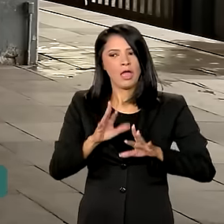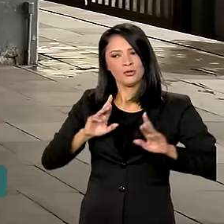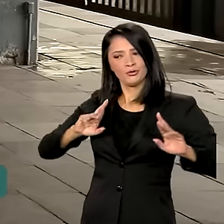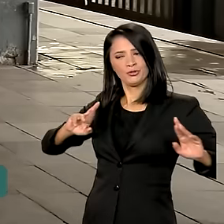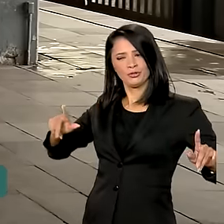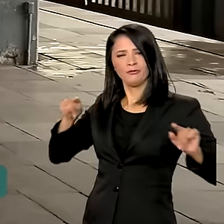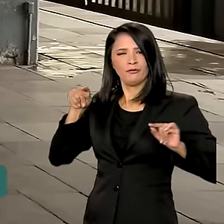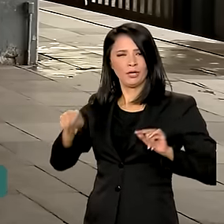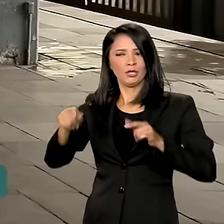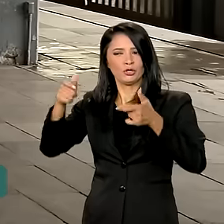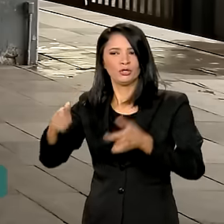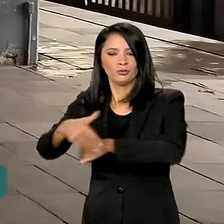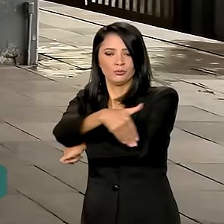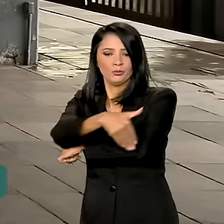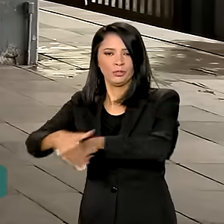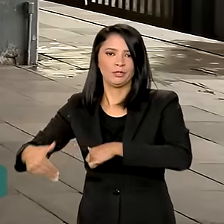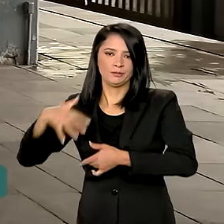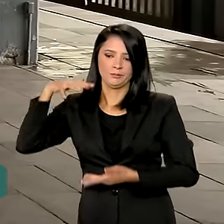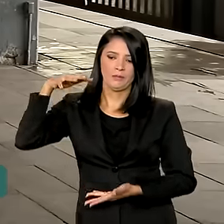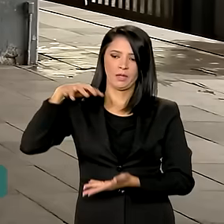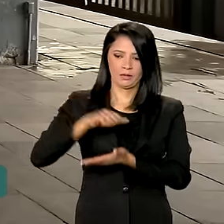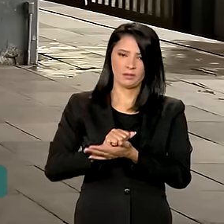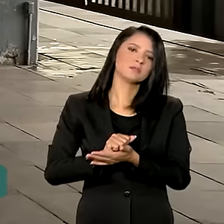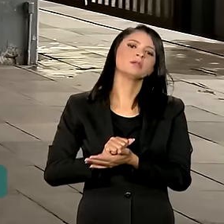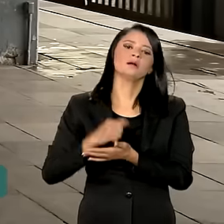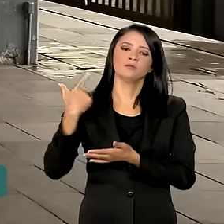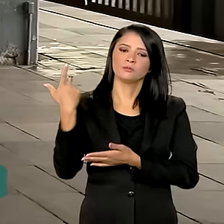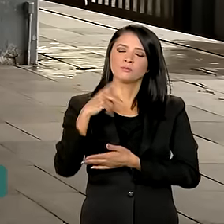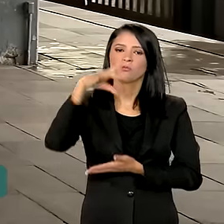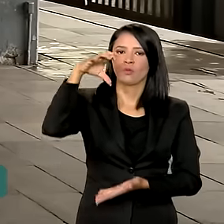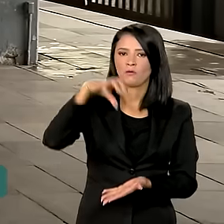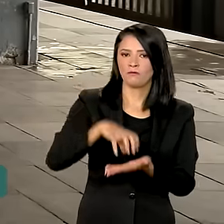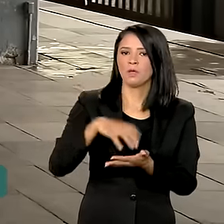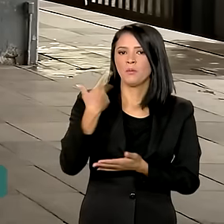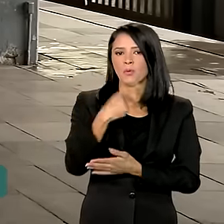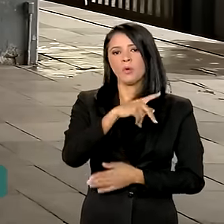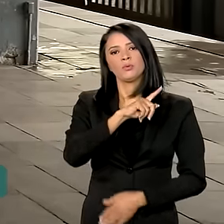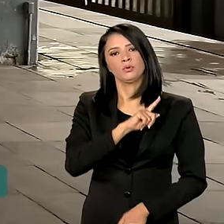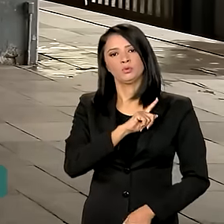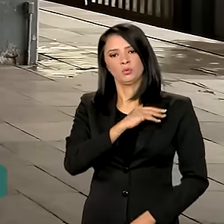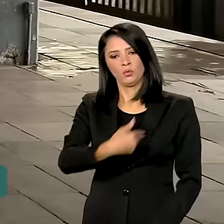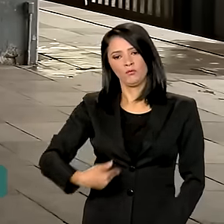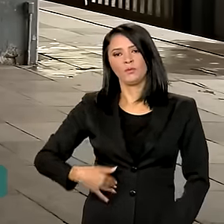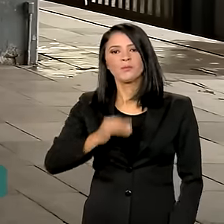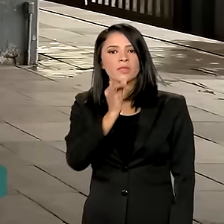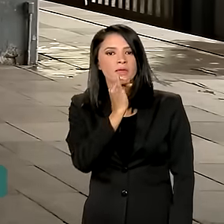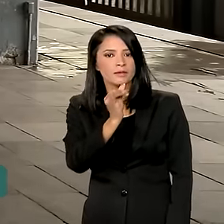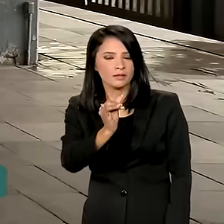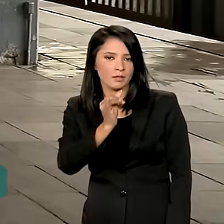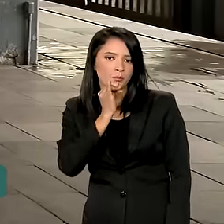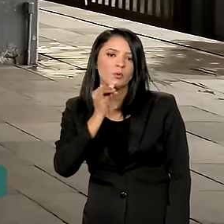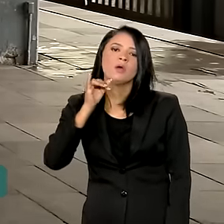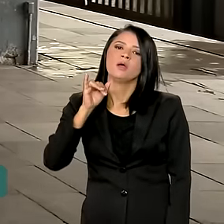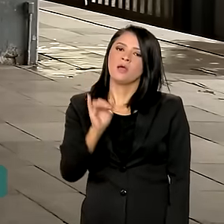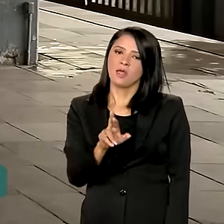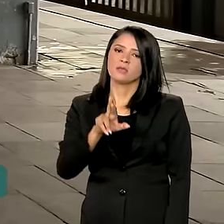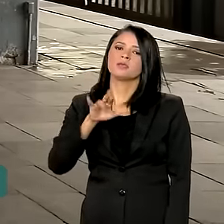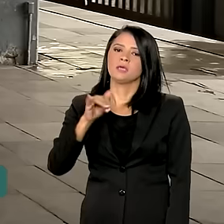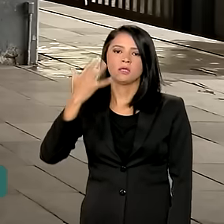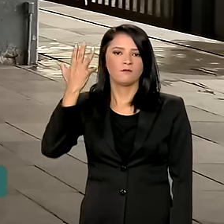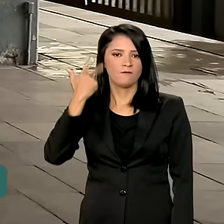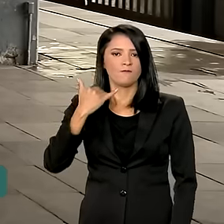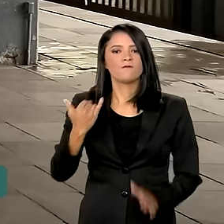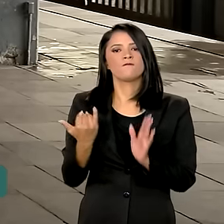do endereço que está cadastrado nos órgãos oficiais do governo, como, por exemplo, da Receita Federal. E esse